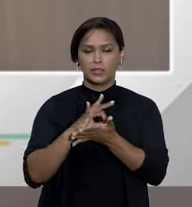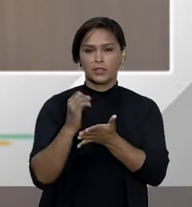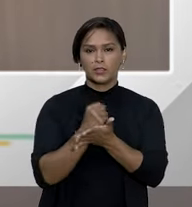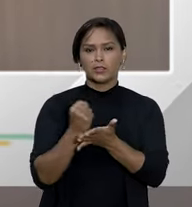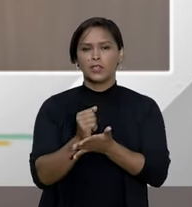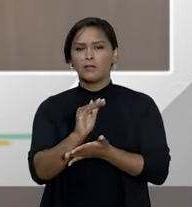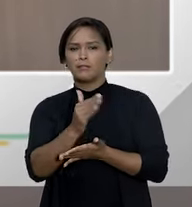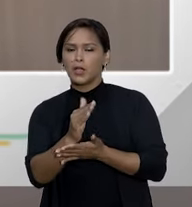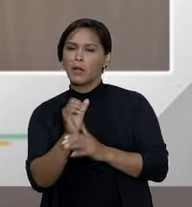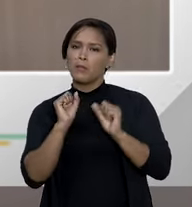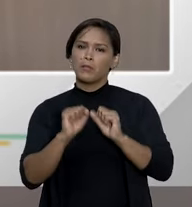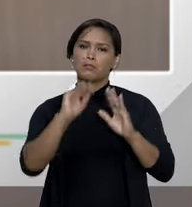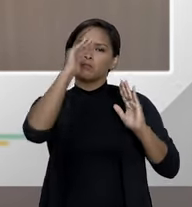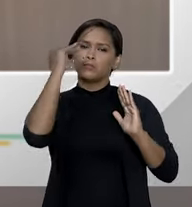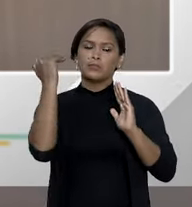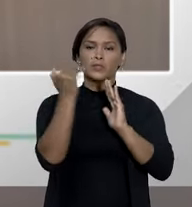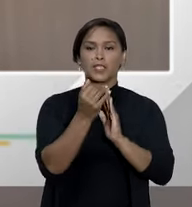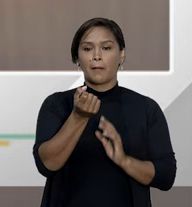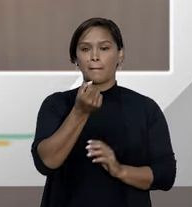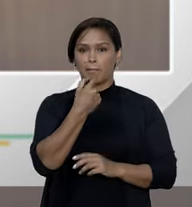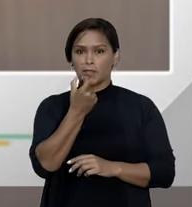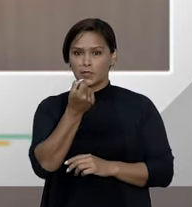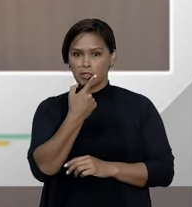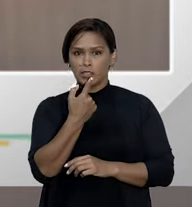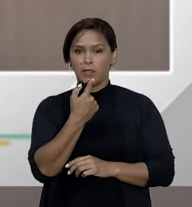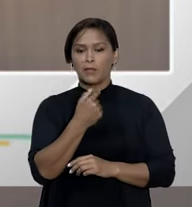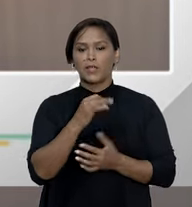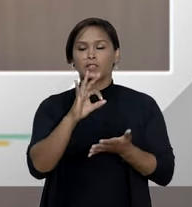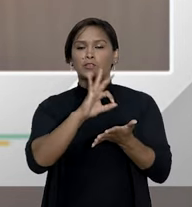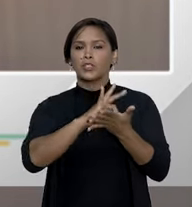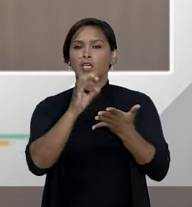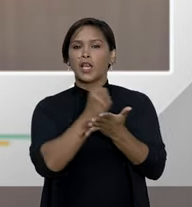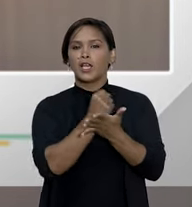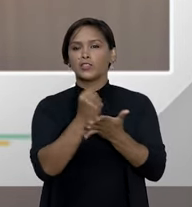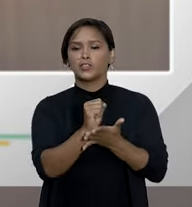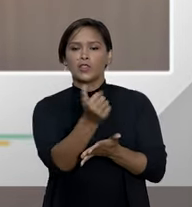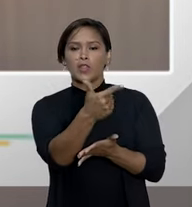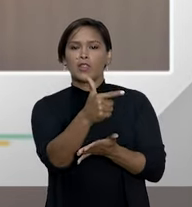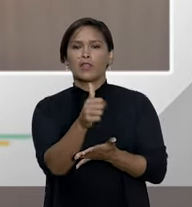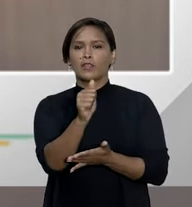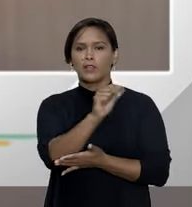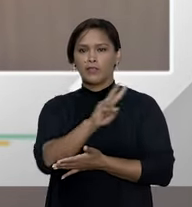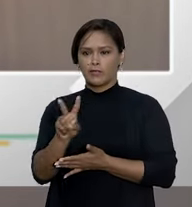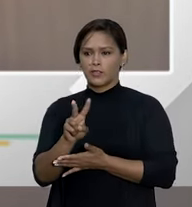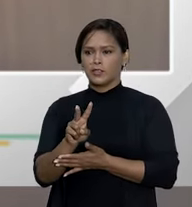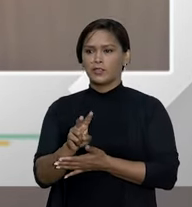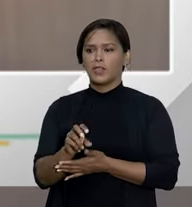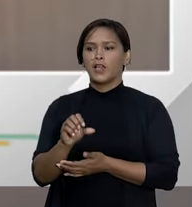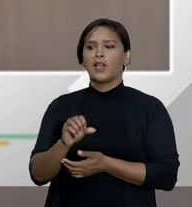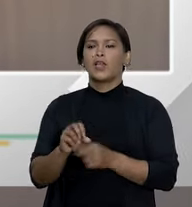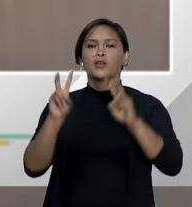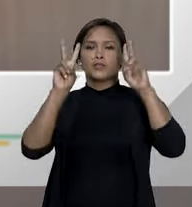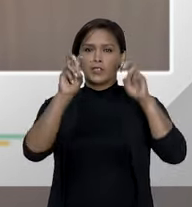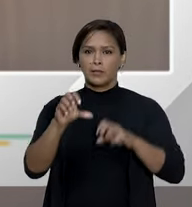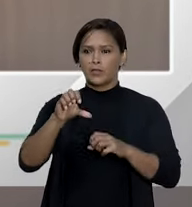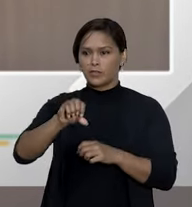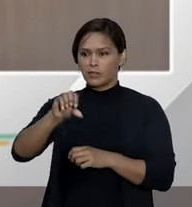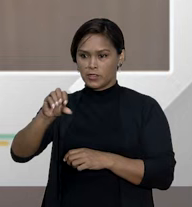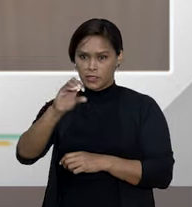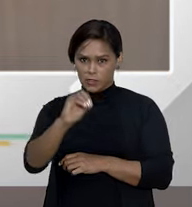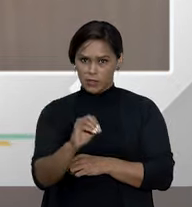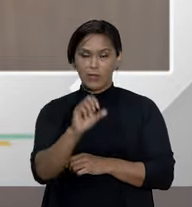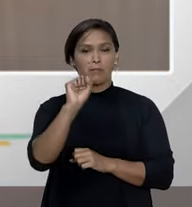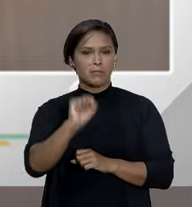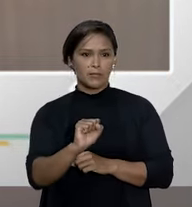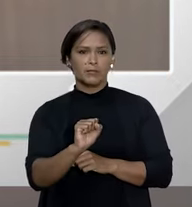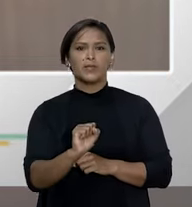ou menos estão obrigadas a fornecer medicamentos não registrados na Anvisa. É tema 990. Ah